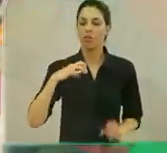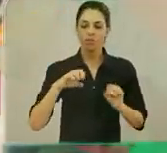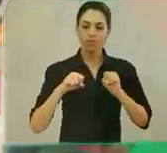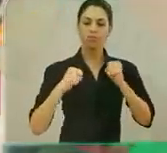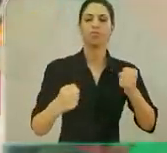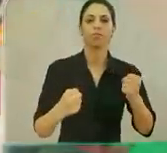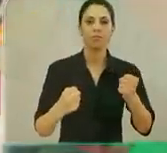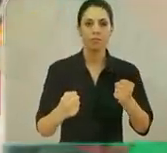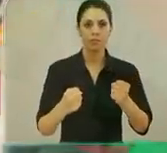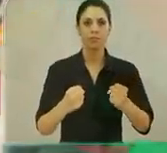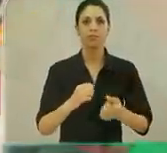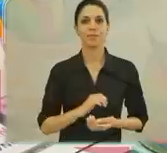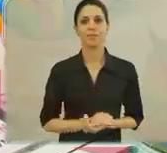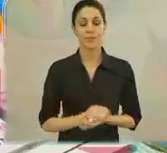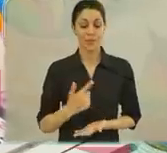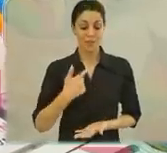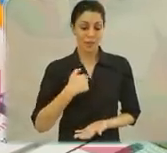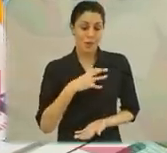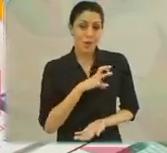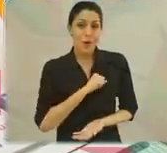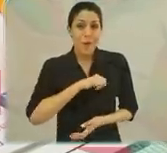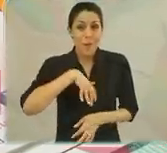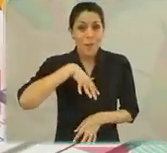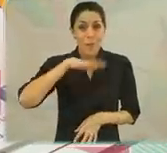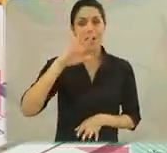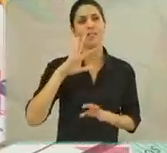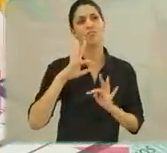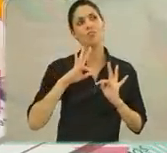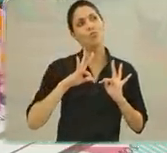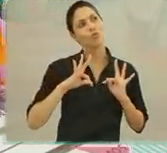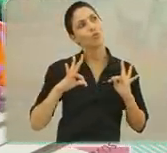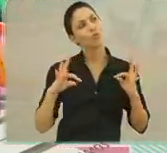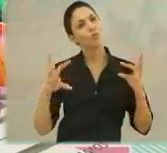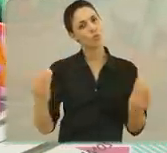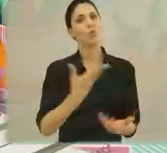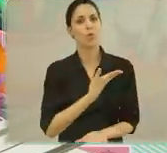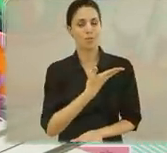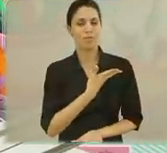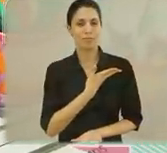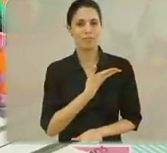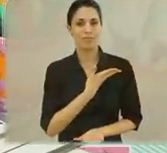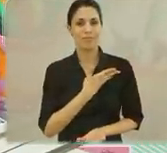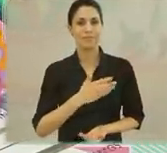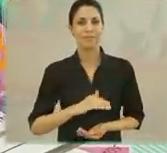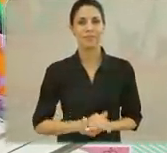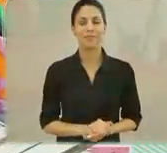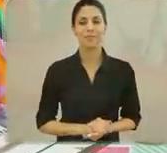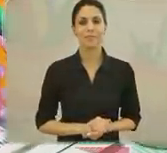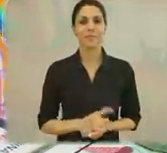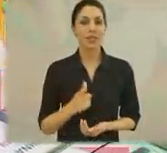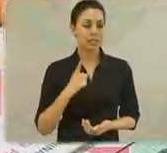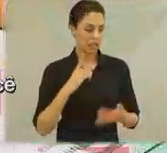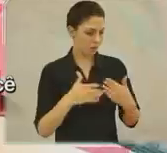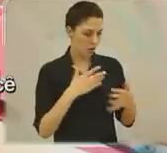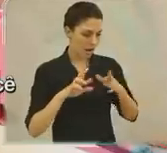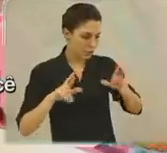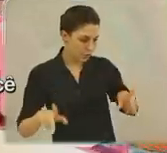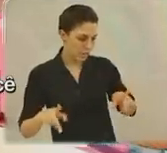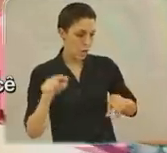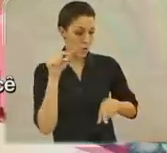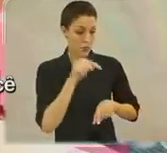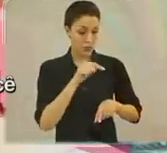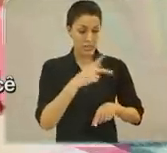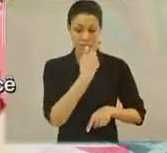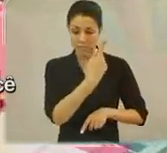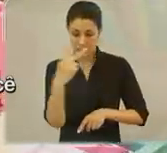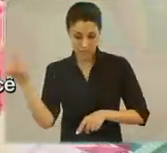não vou abrir mão. Bom, eu gosto mais de pessoas que também. Tem alguma